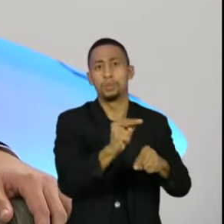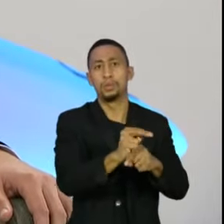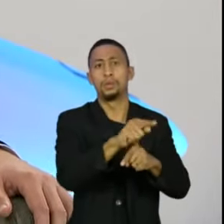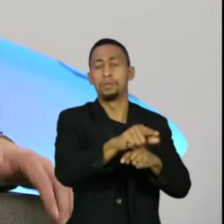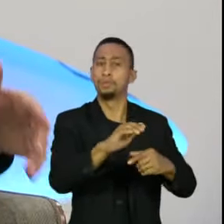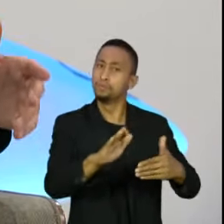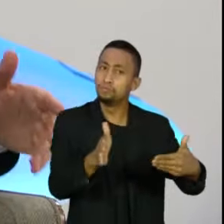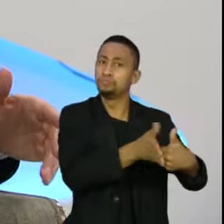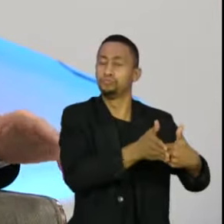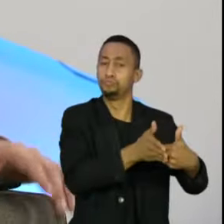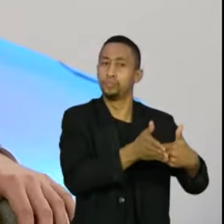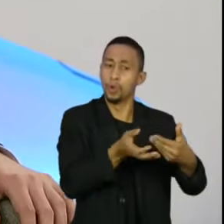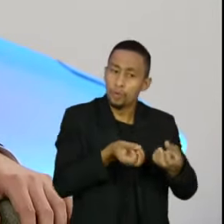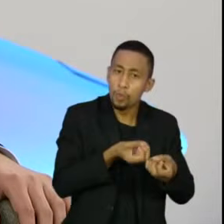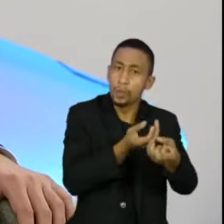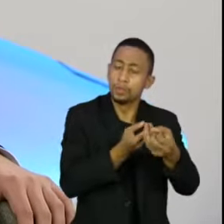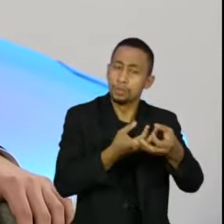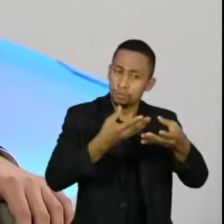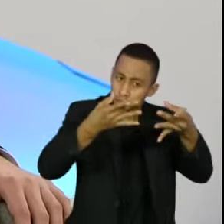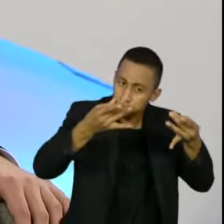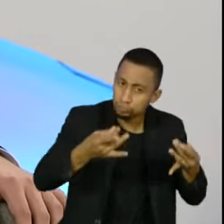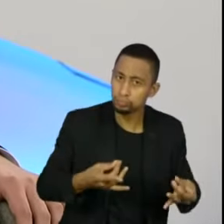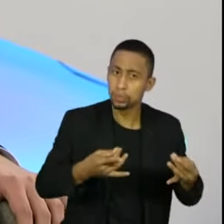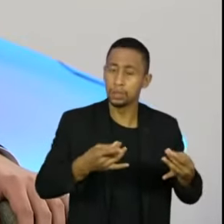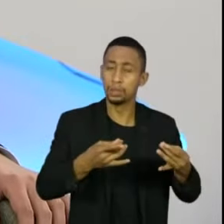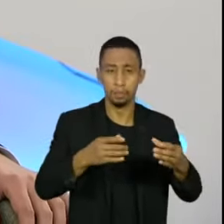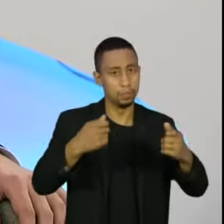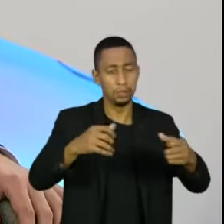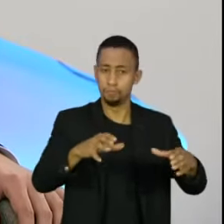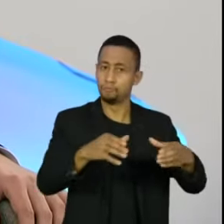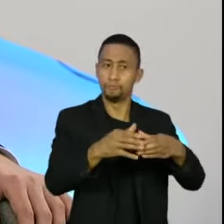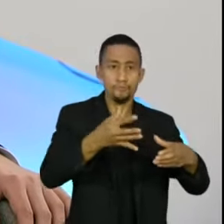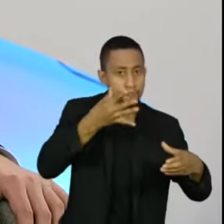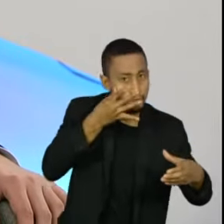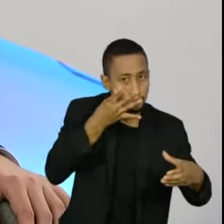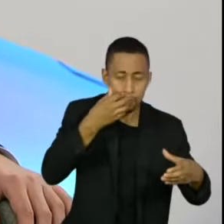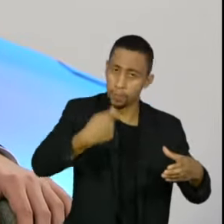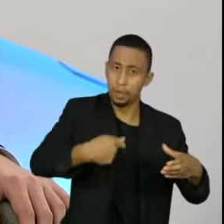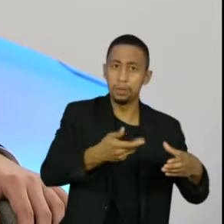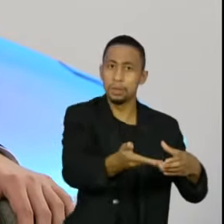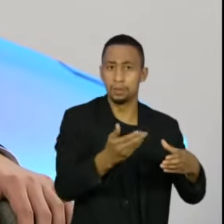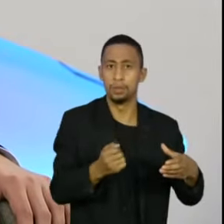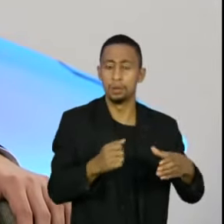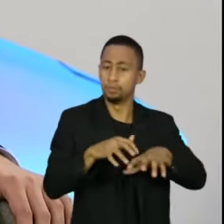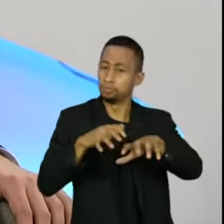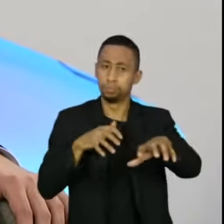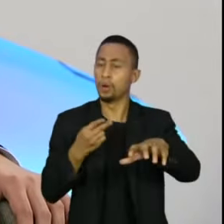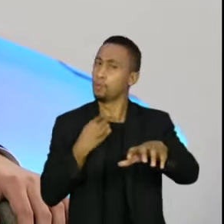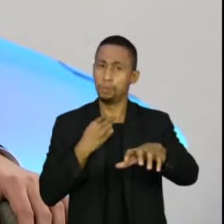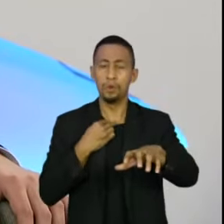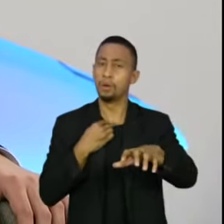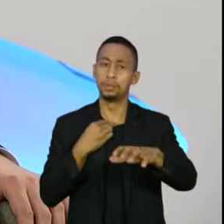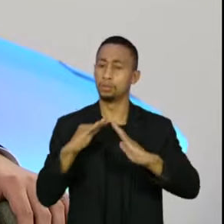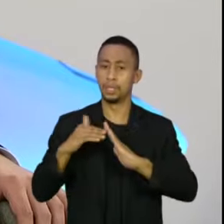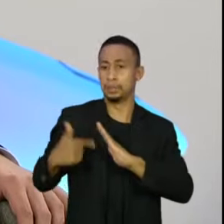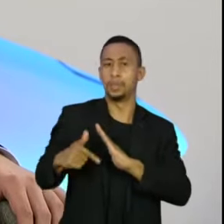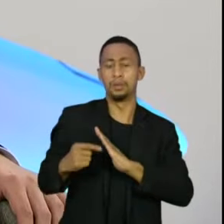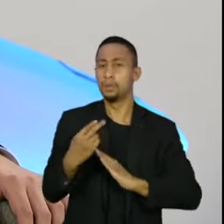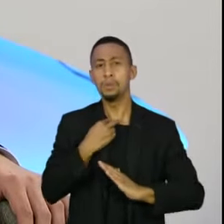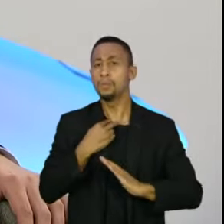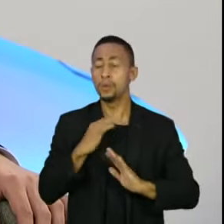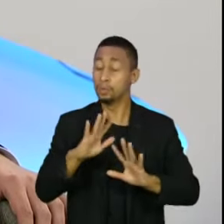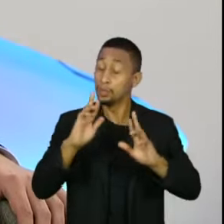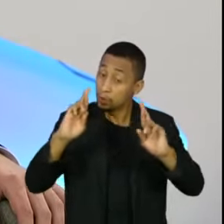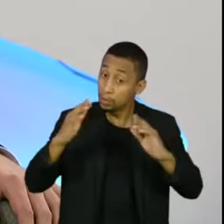apreciação e com muito aprofundamento, o que recomenda a presença física. Mas eu estou muito otimista que nós possamos retomar o quanto antes